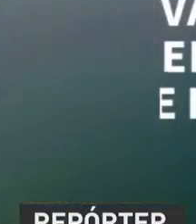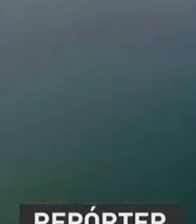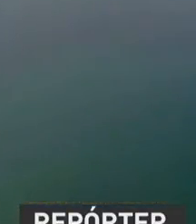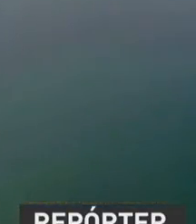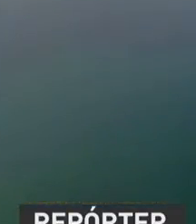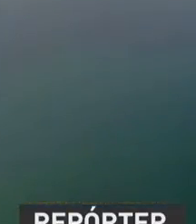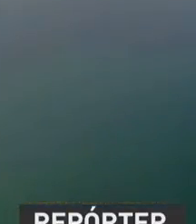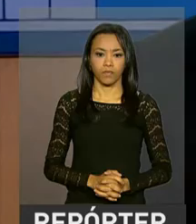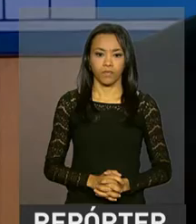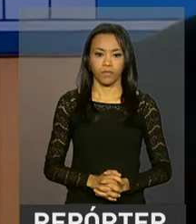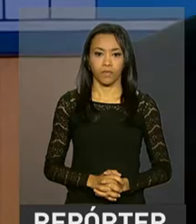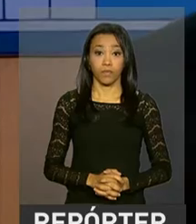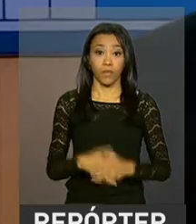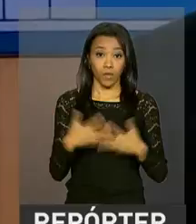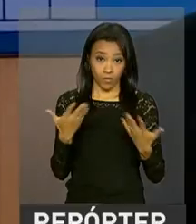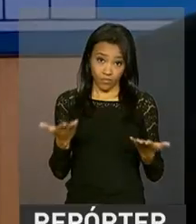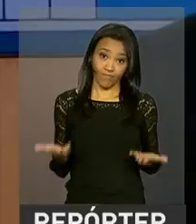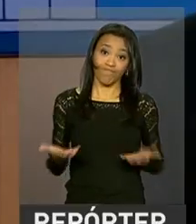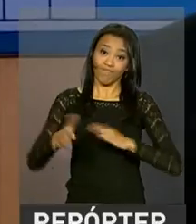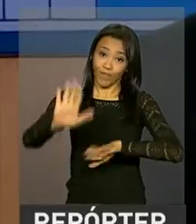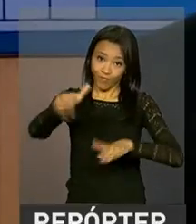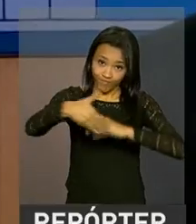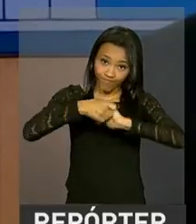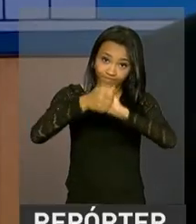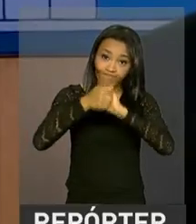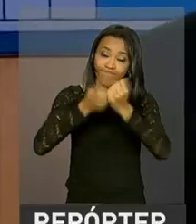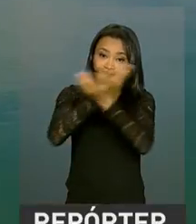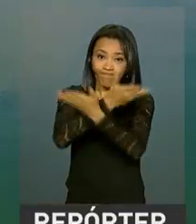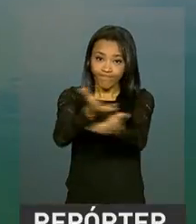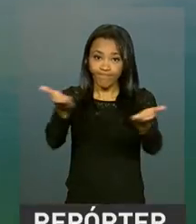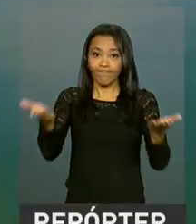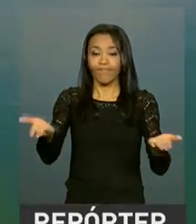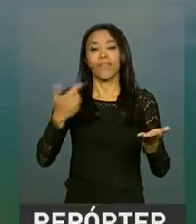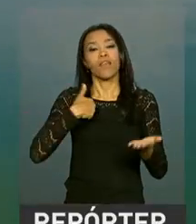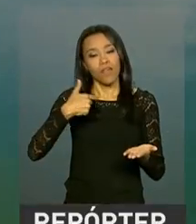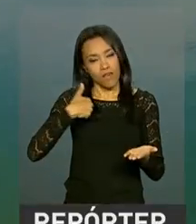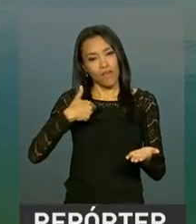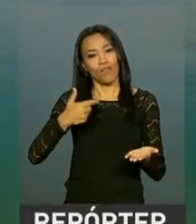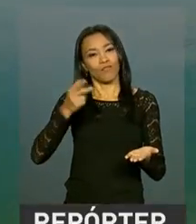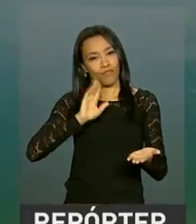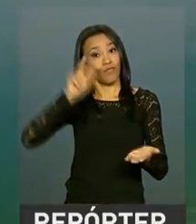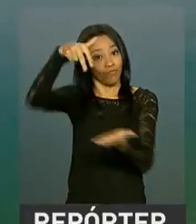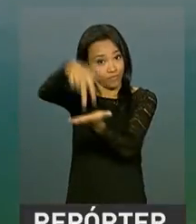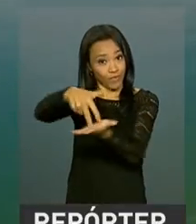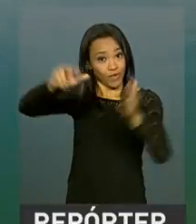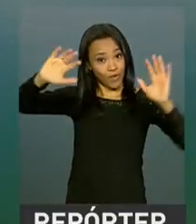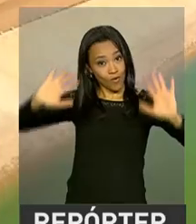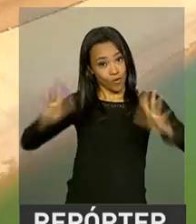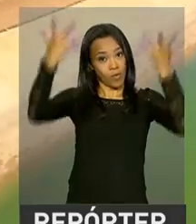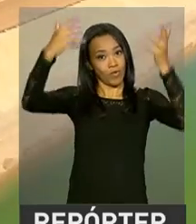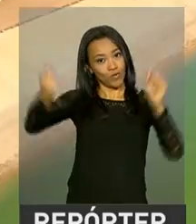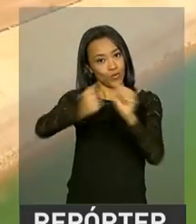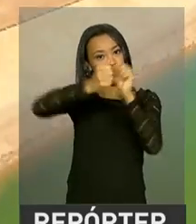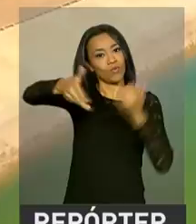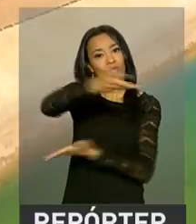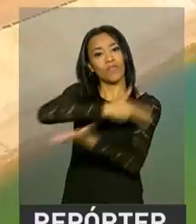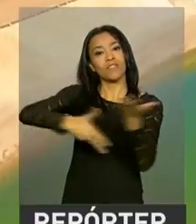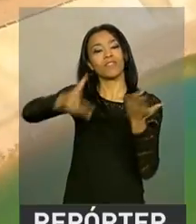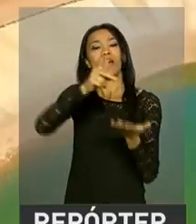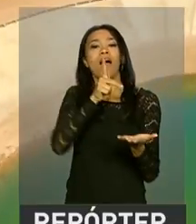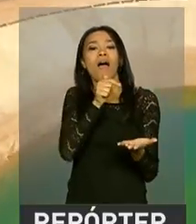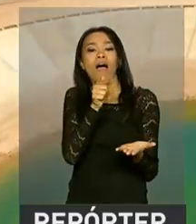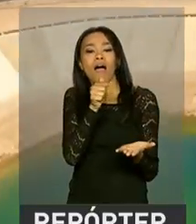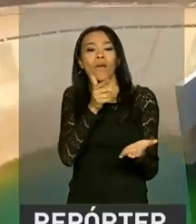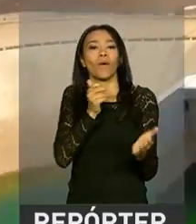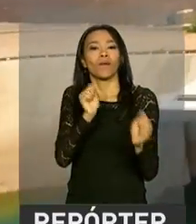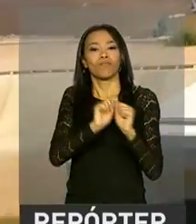Portanto, ao cumprimentá-lo, eu quero dizer que estarei aí comemorando com você a chegada da